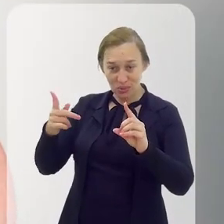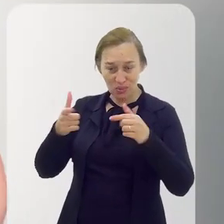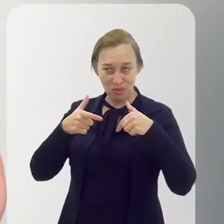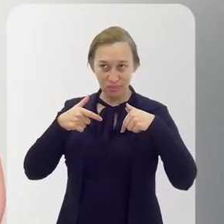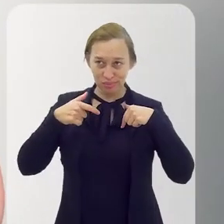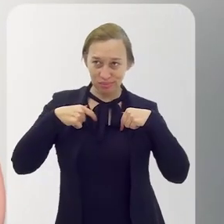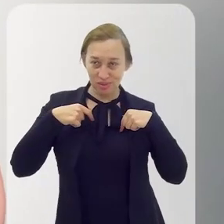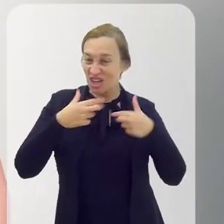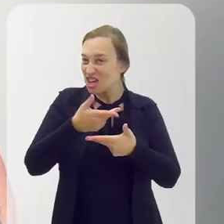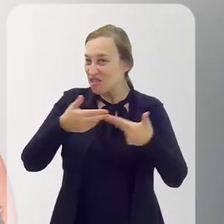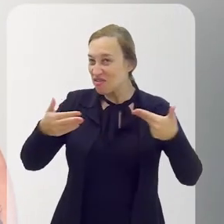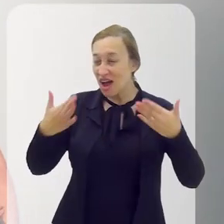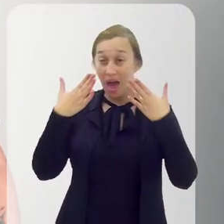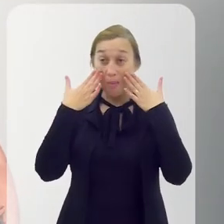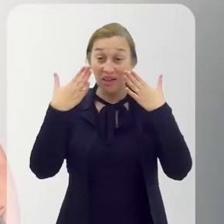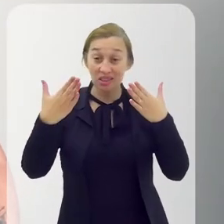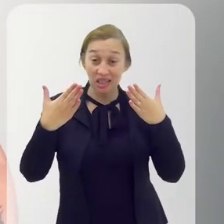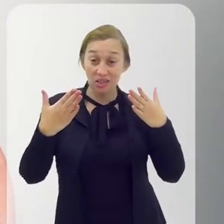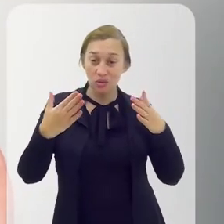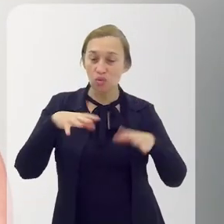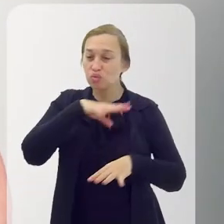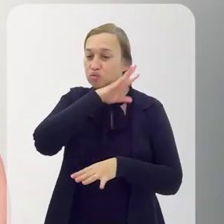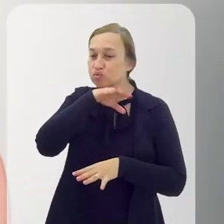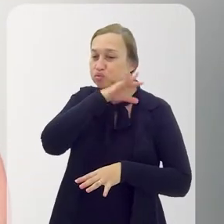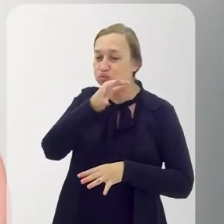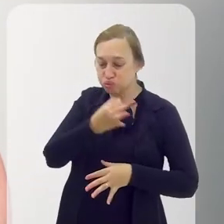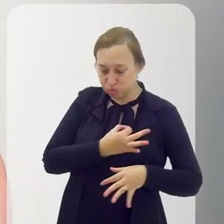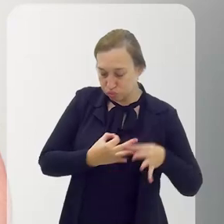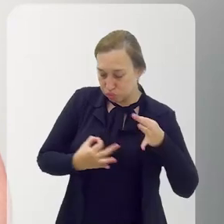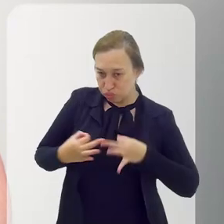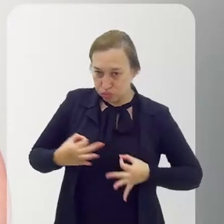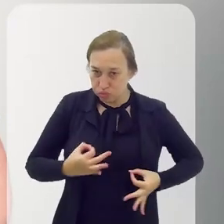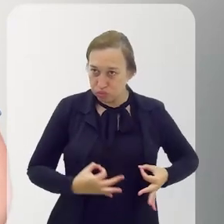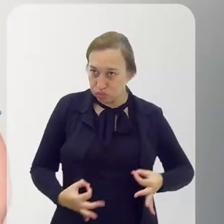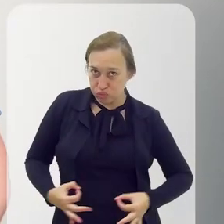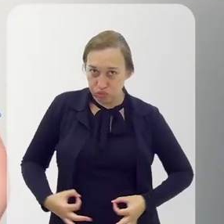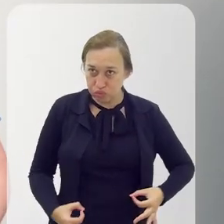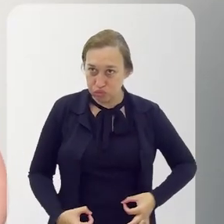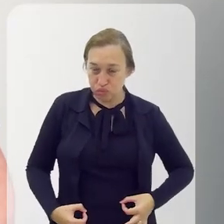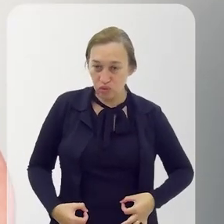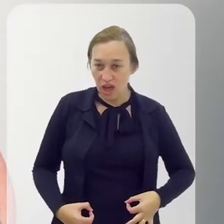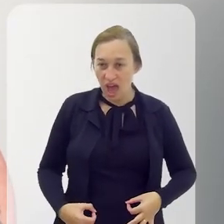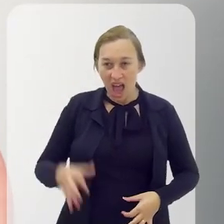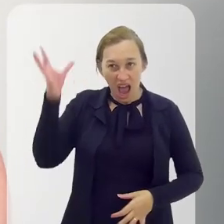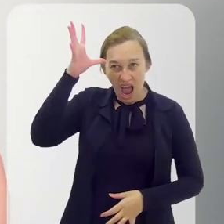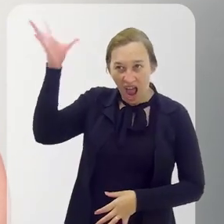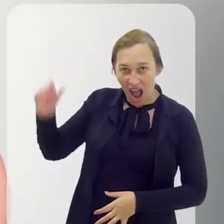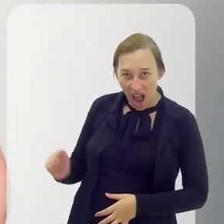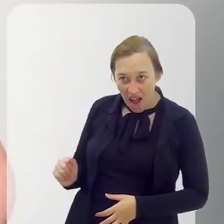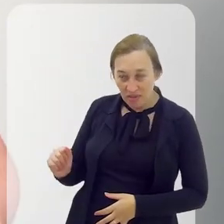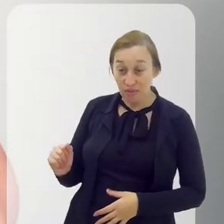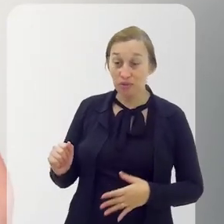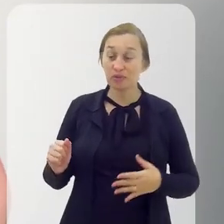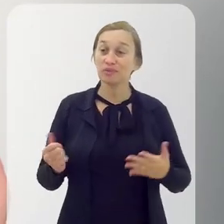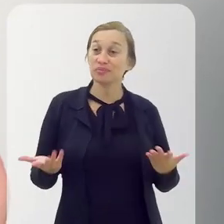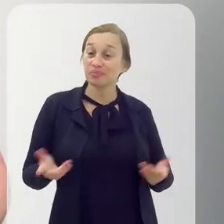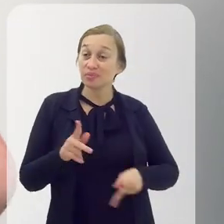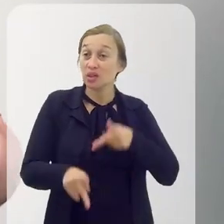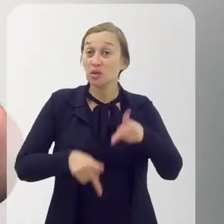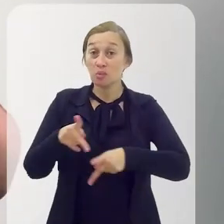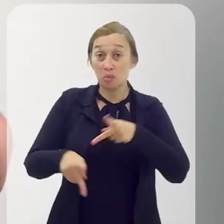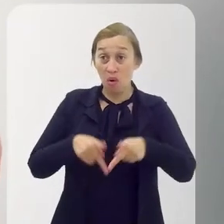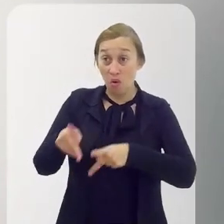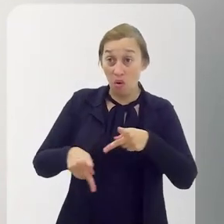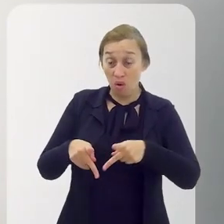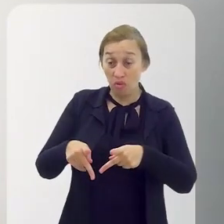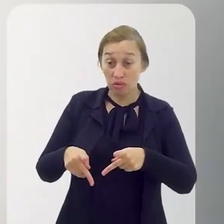apresentar diversas representações da onça nas cosmogonias afroameríndias, nas cosmogonias